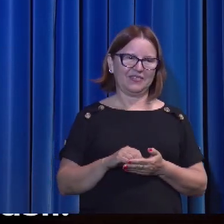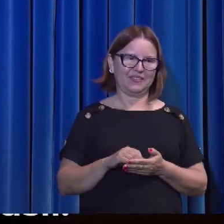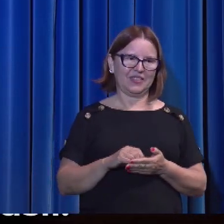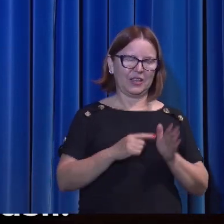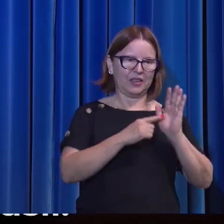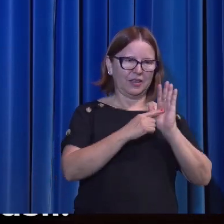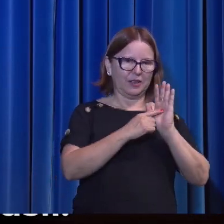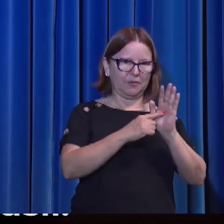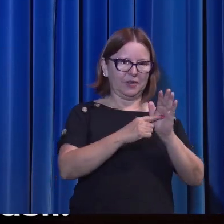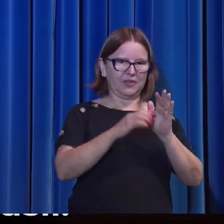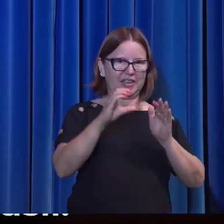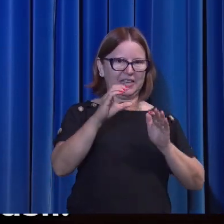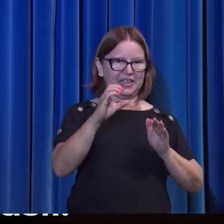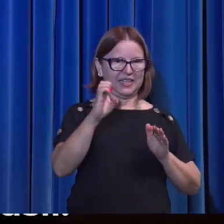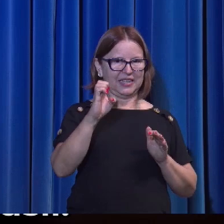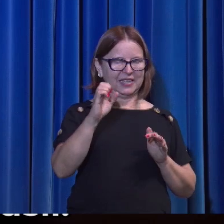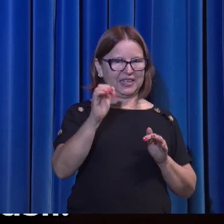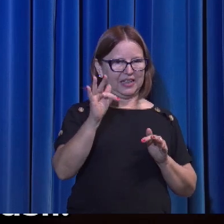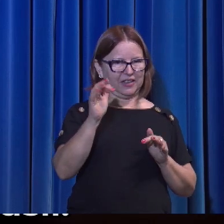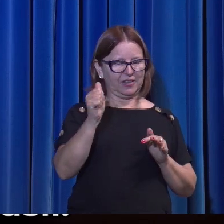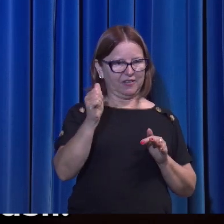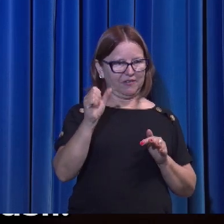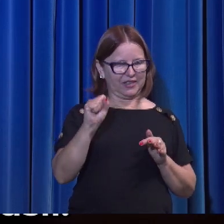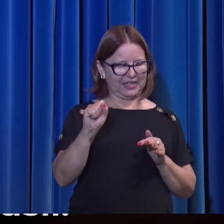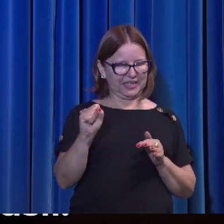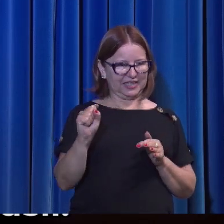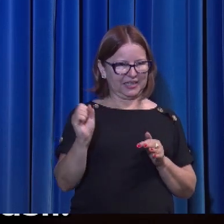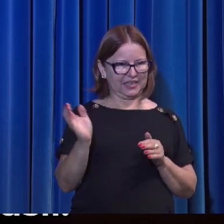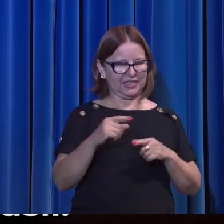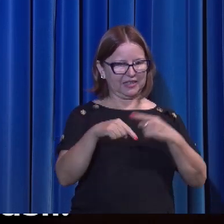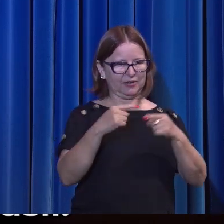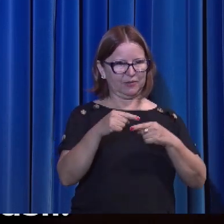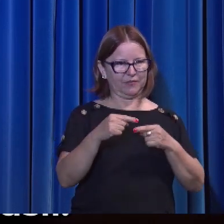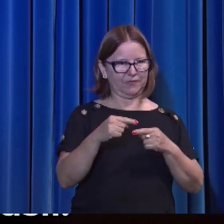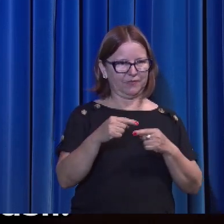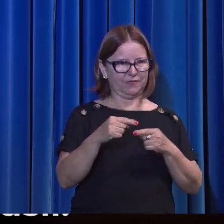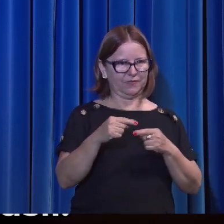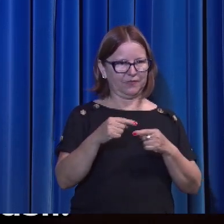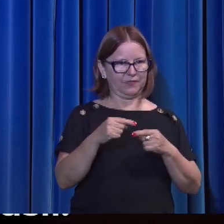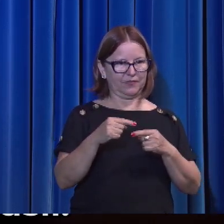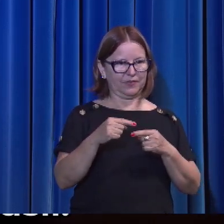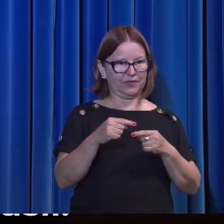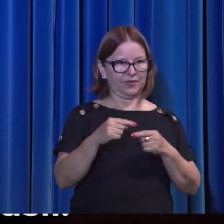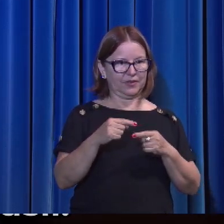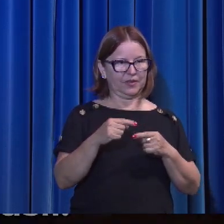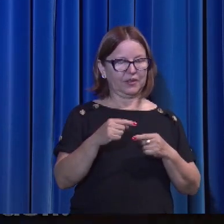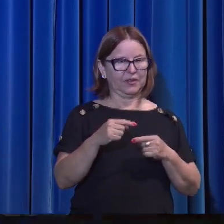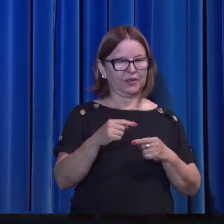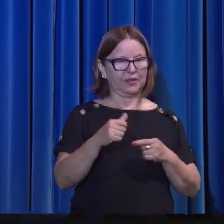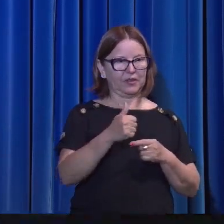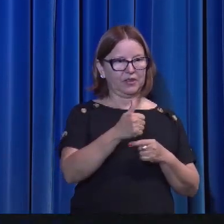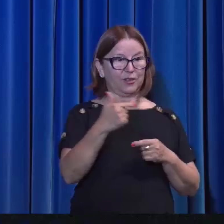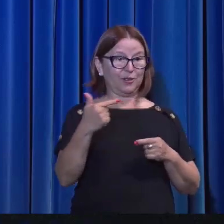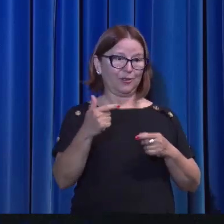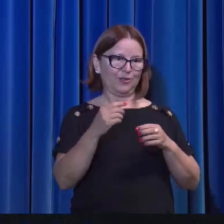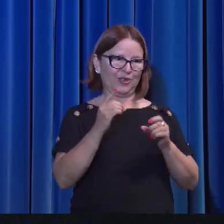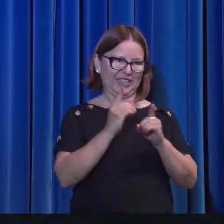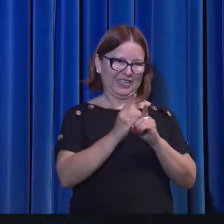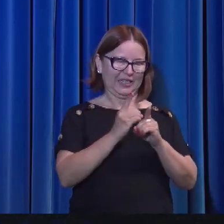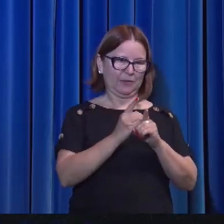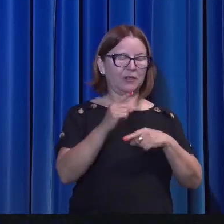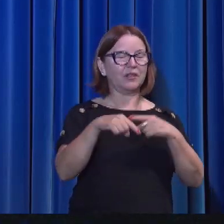Apareceu a Cefas. E apareceu a Cefas. Depois? Depois aos 12. Aos 12. Depois?